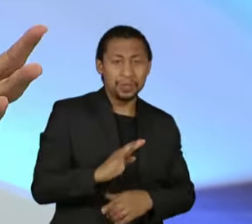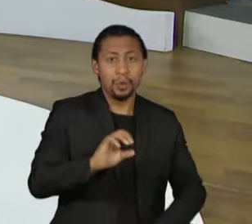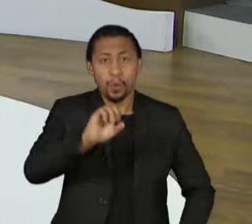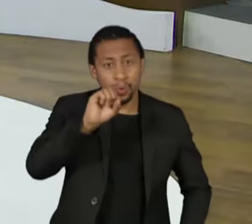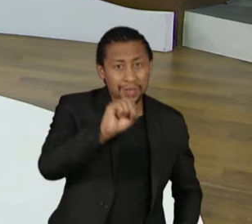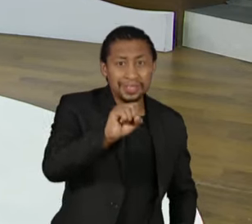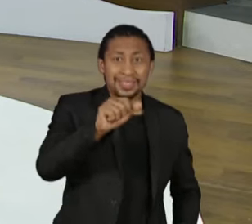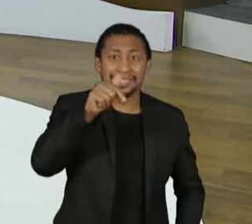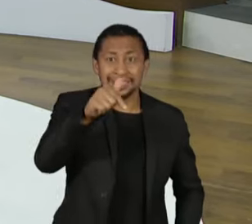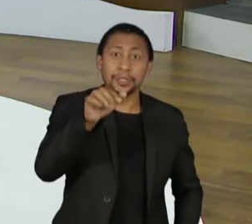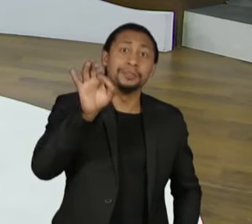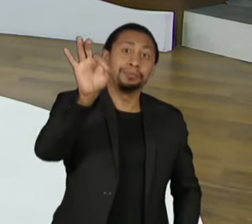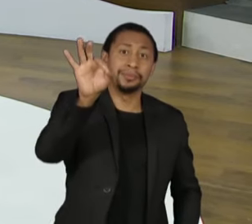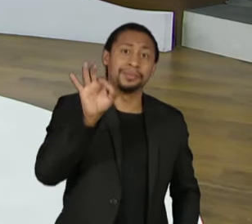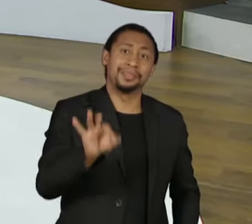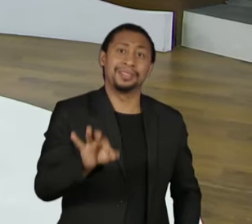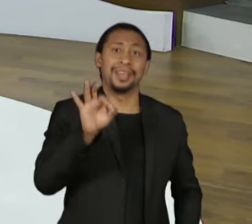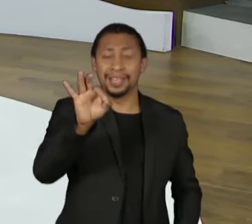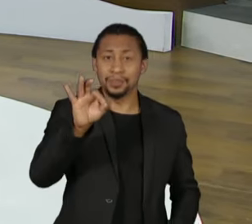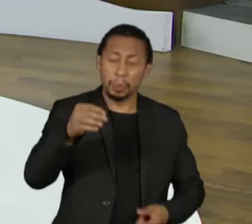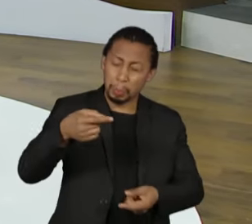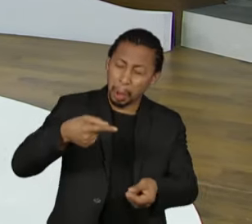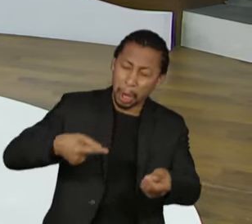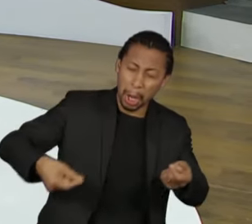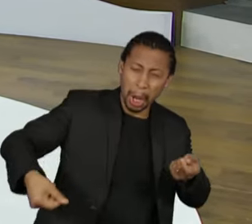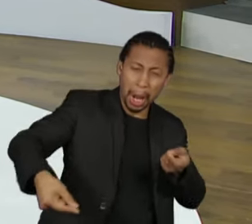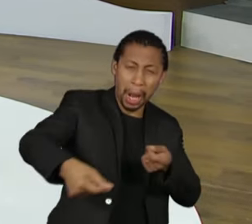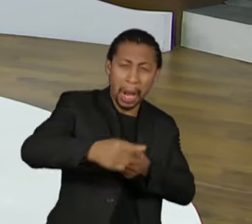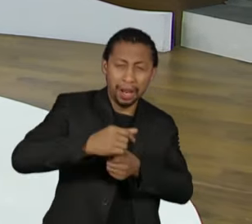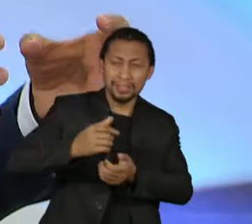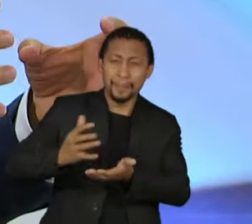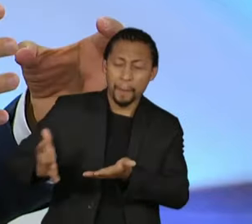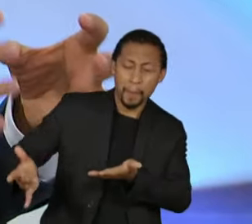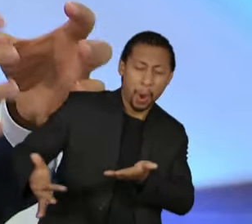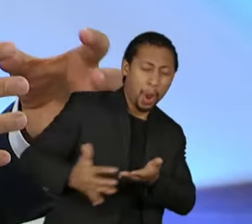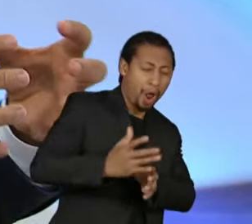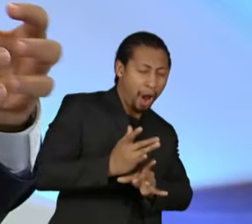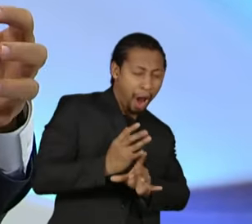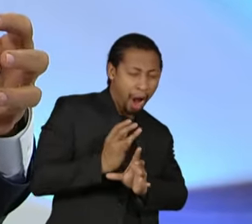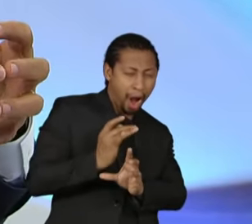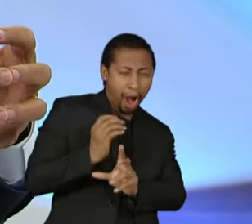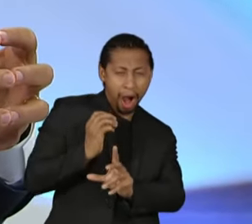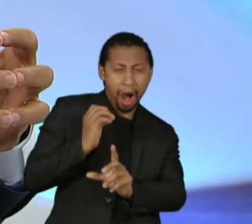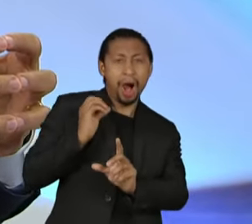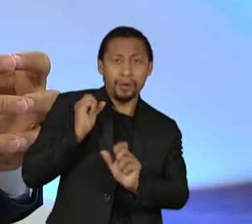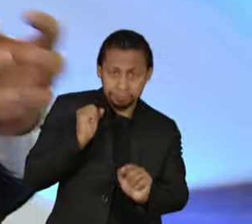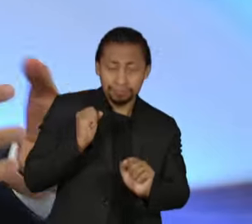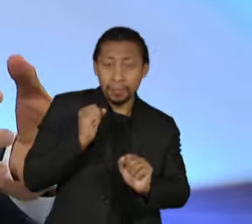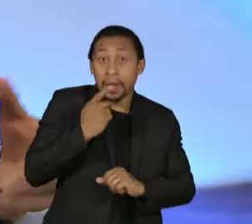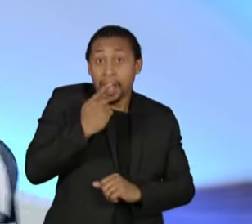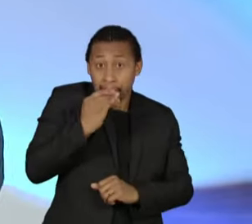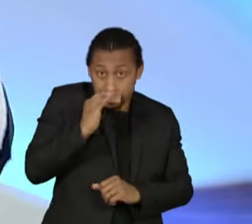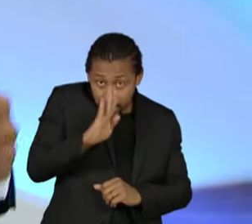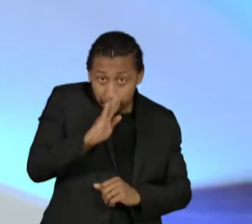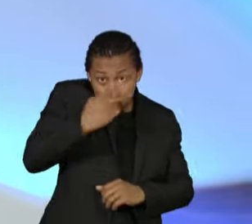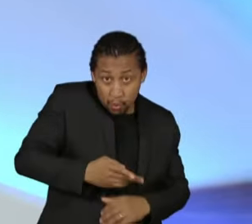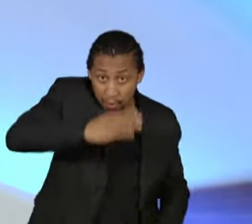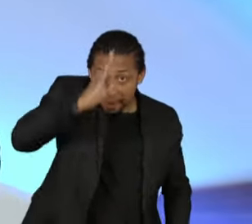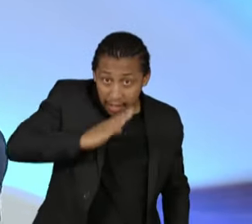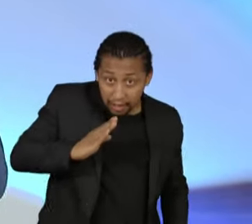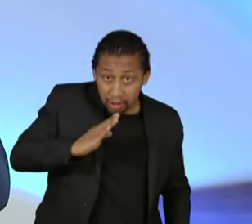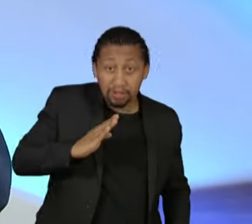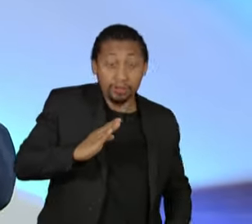toda a riqueza produzida no ano. Pior, muita boa parte hoje, de curto prazo,